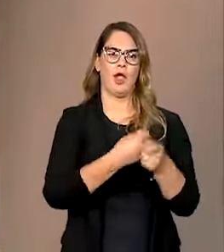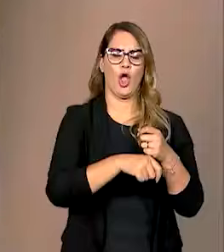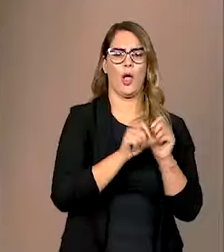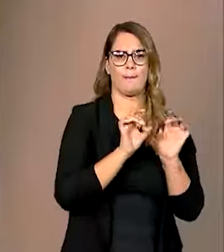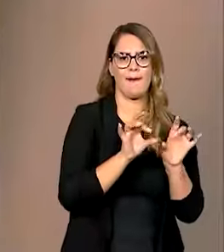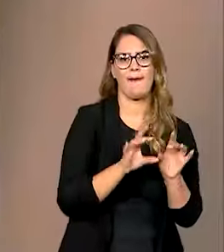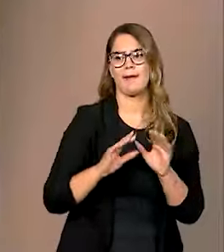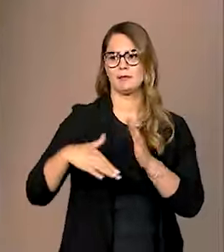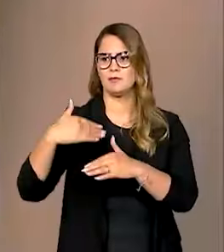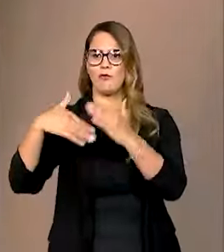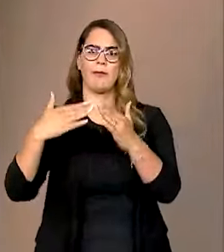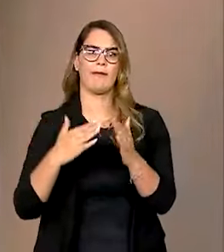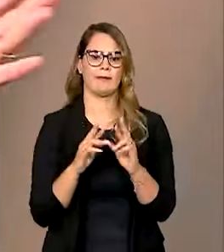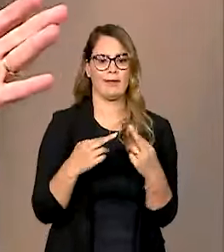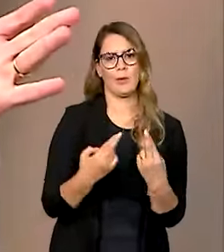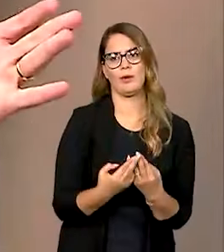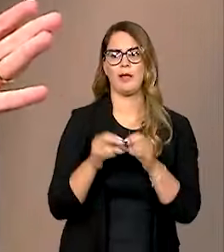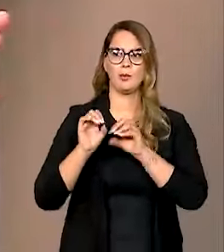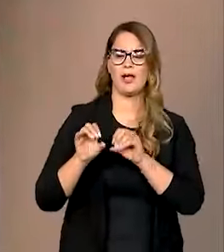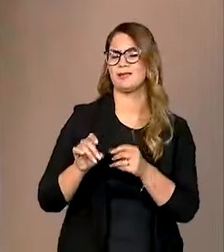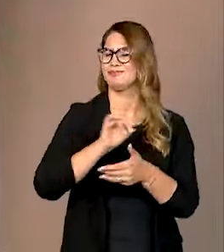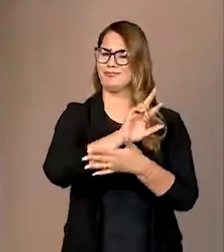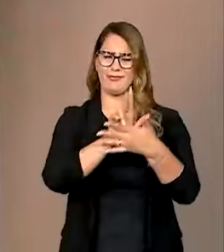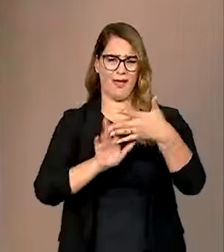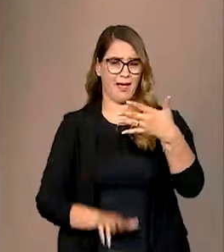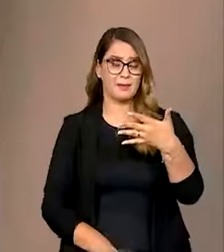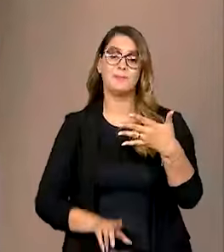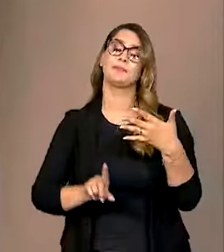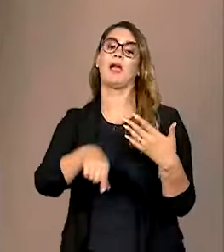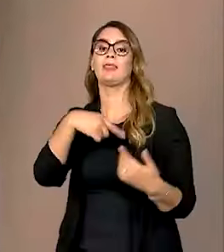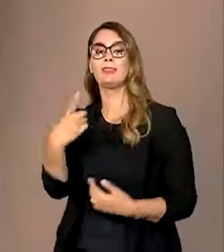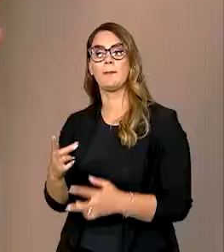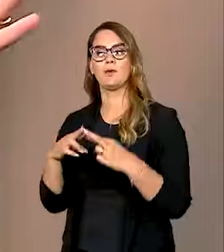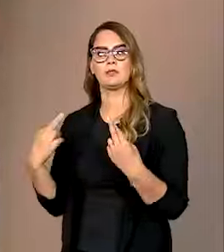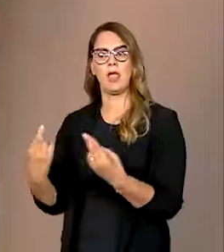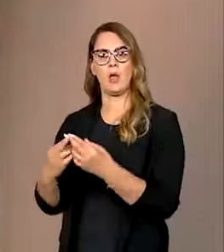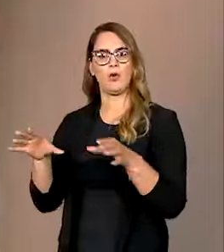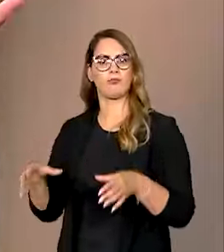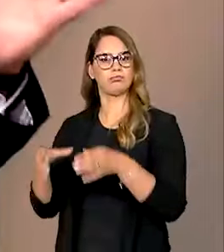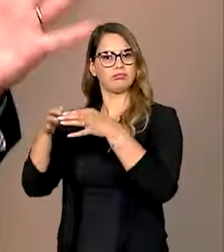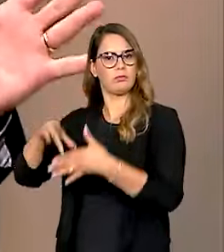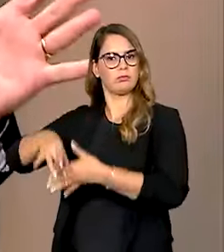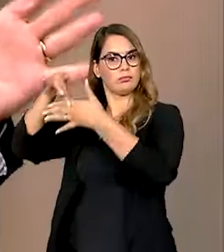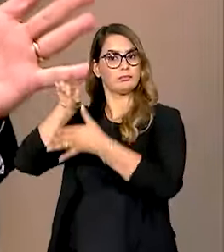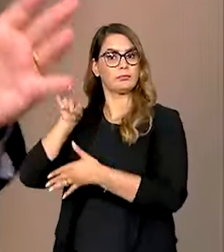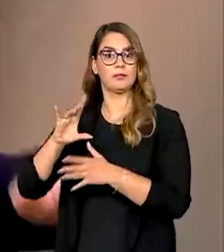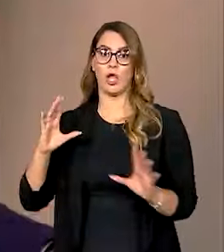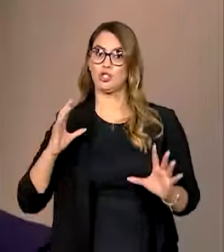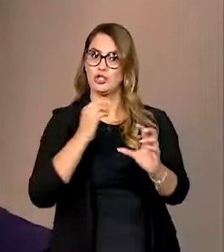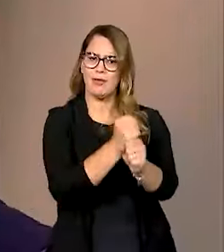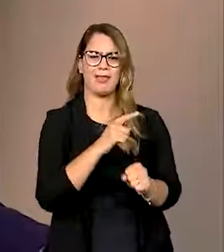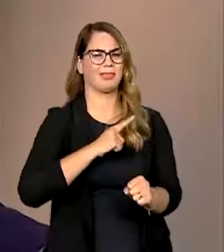reunião de desenvolvimento, a reunião de educação e assim por diante. E depois a reunião de cúpula. Então, no cômputo geral,